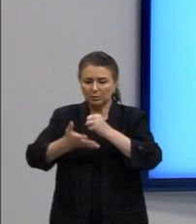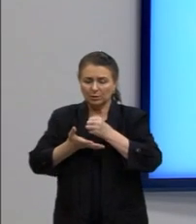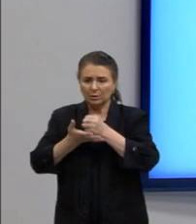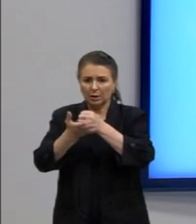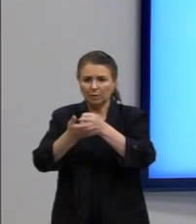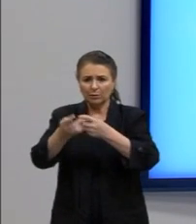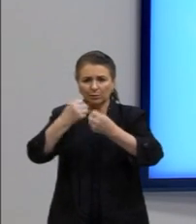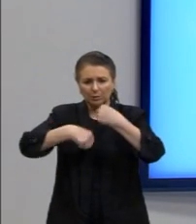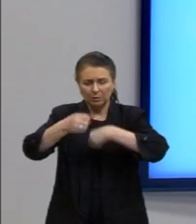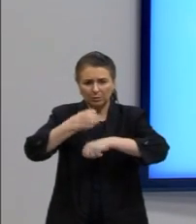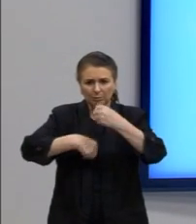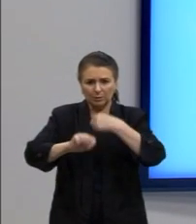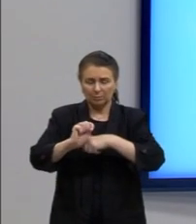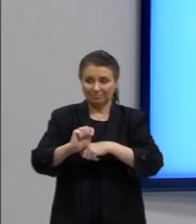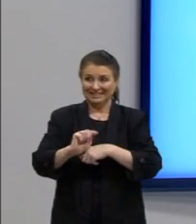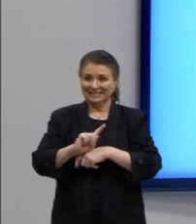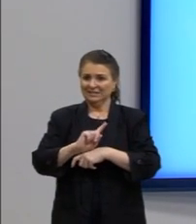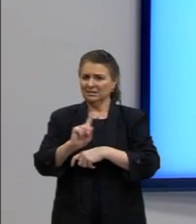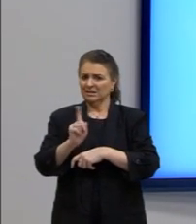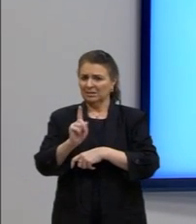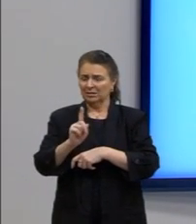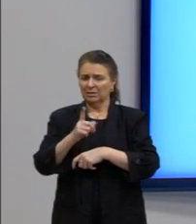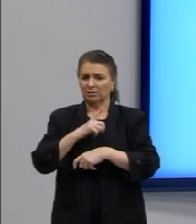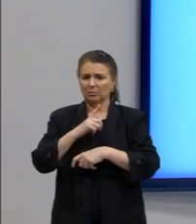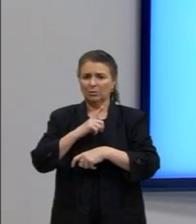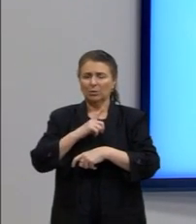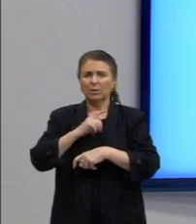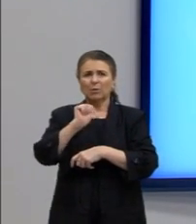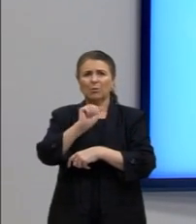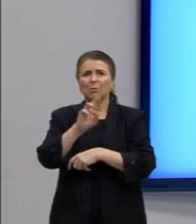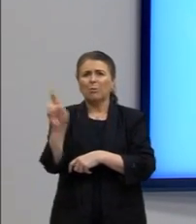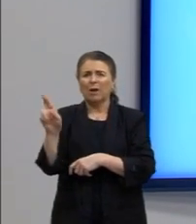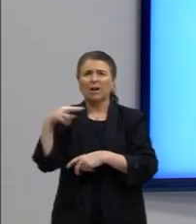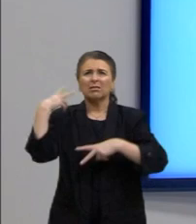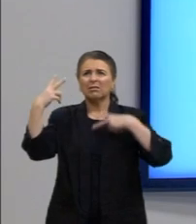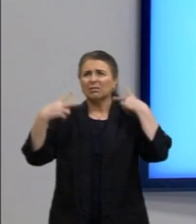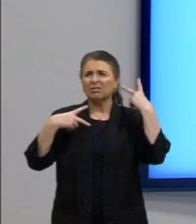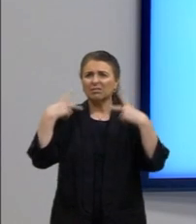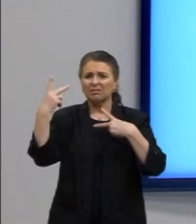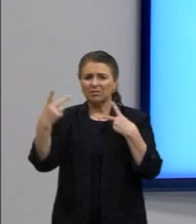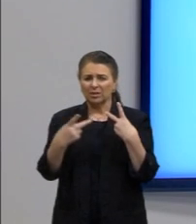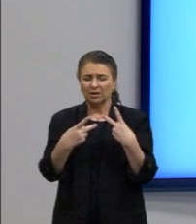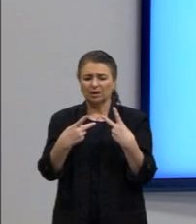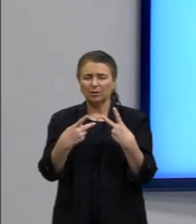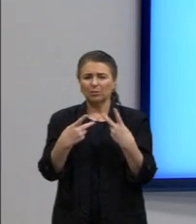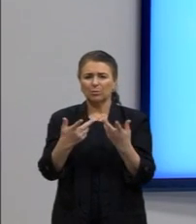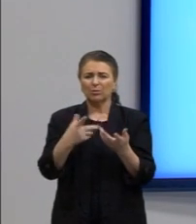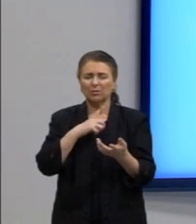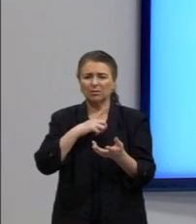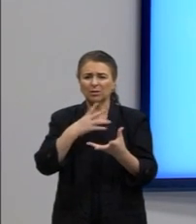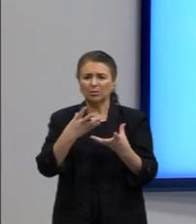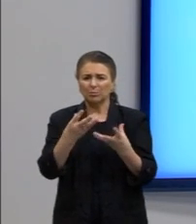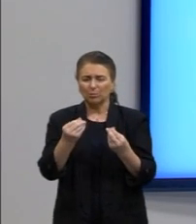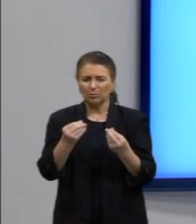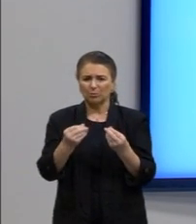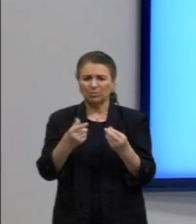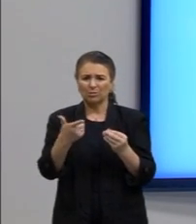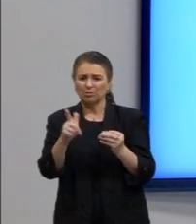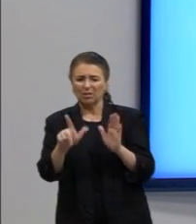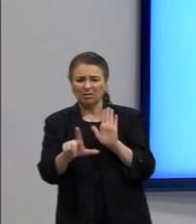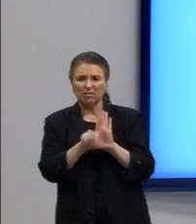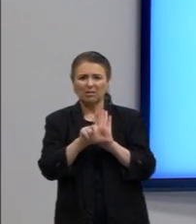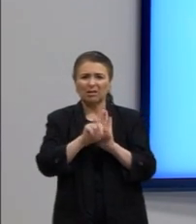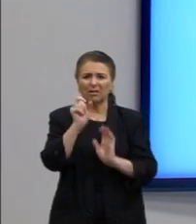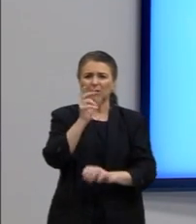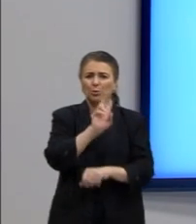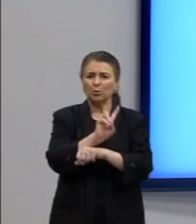está dizendo ali, intoxicando completamente ao ar livre, livre dessas leis ambientais.